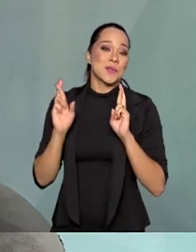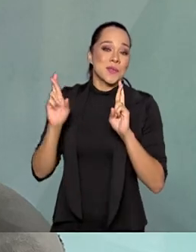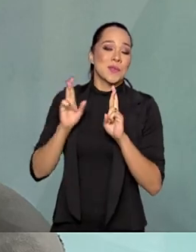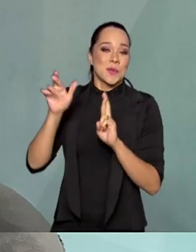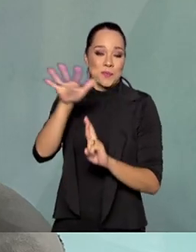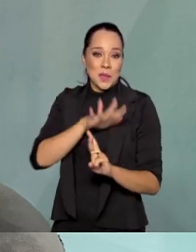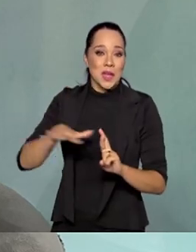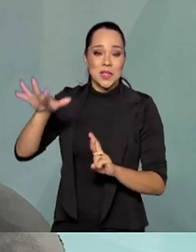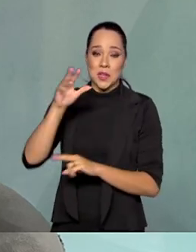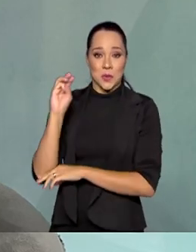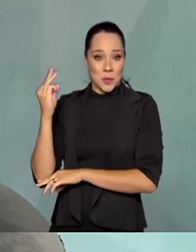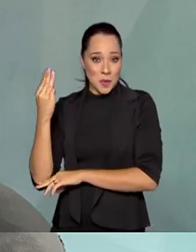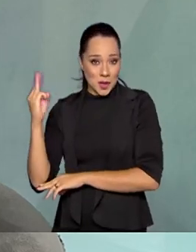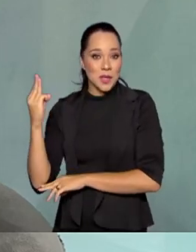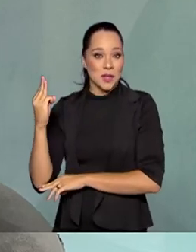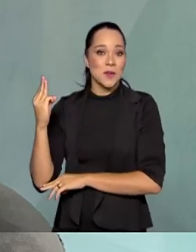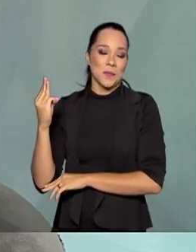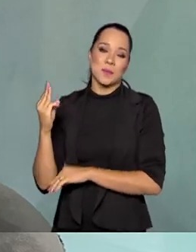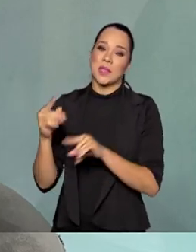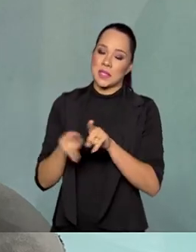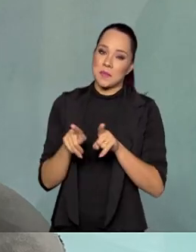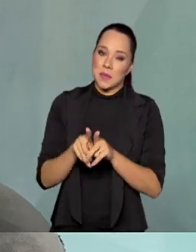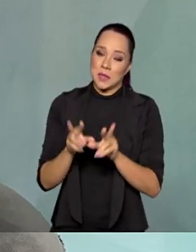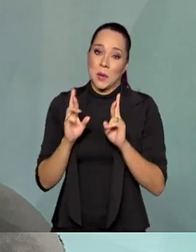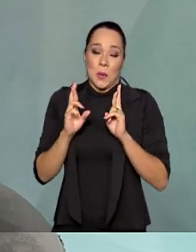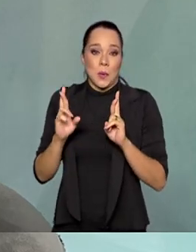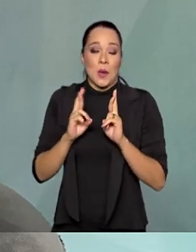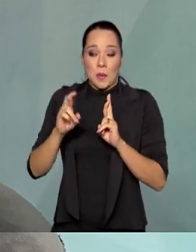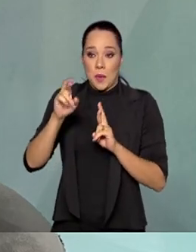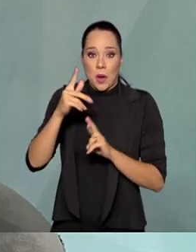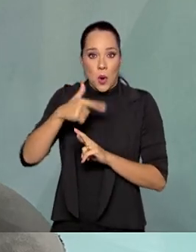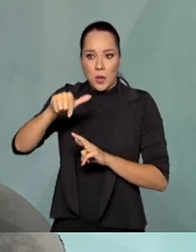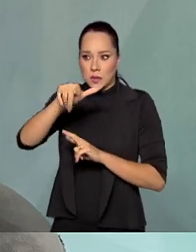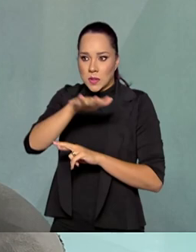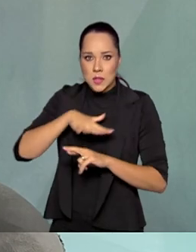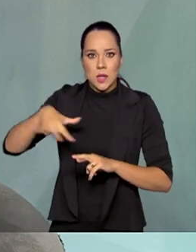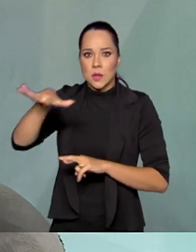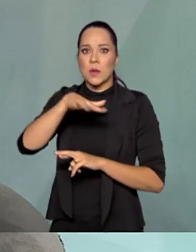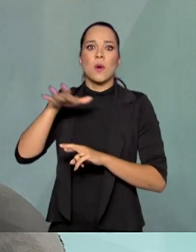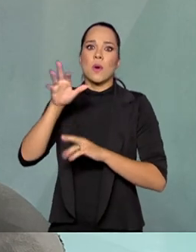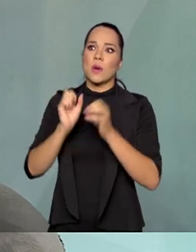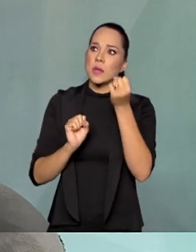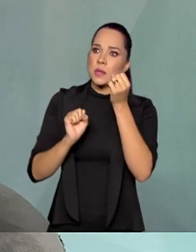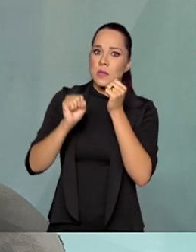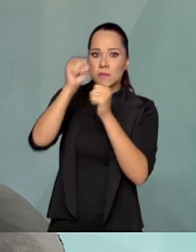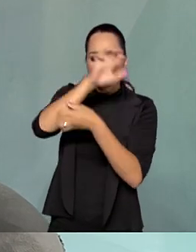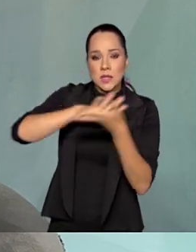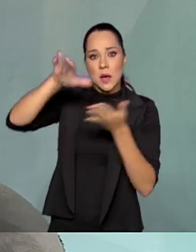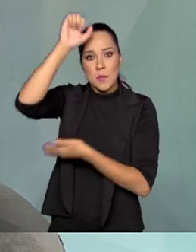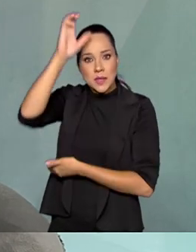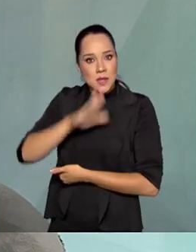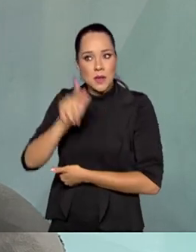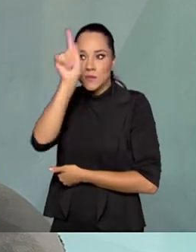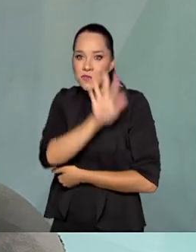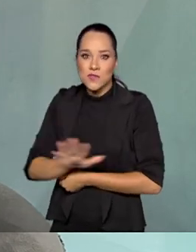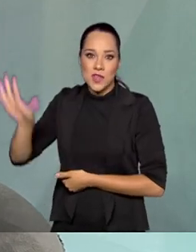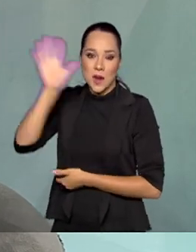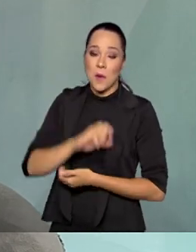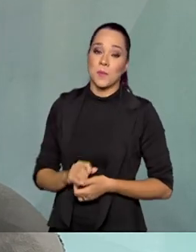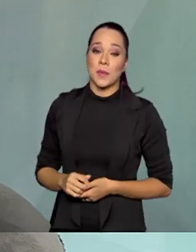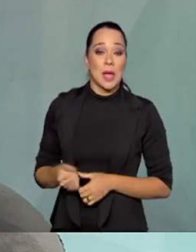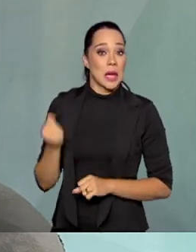região de Alcântara e do Maranhão, mas espera para o setor espacial brasileiro como um todo. Como você falou, a